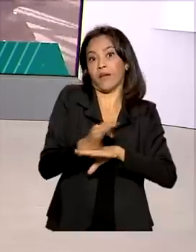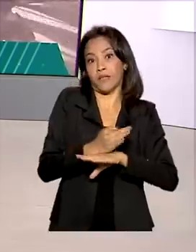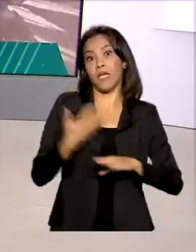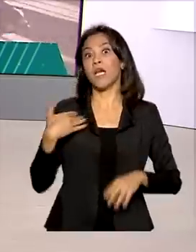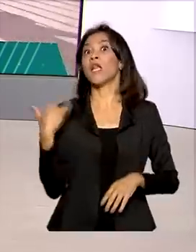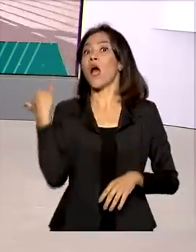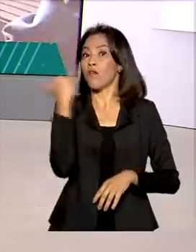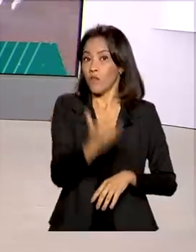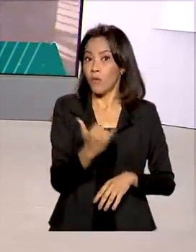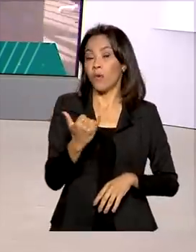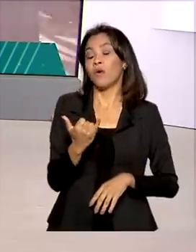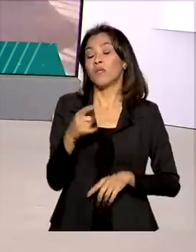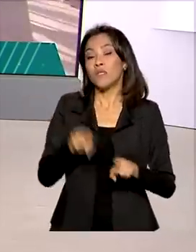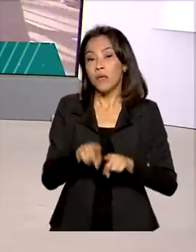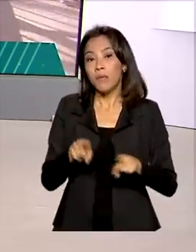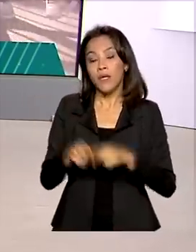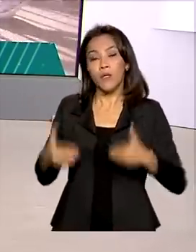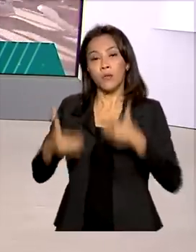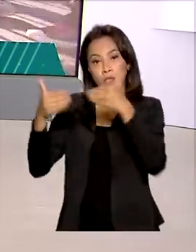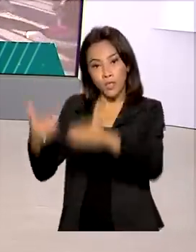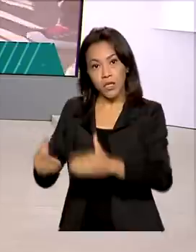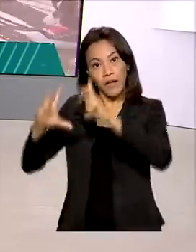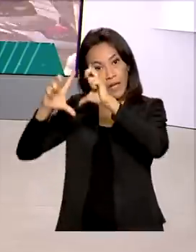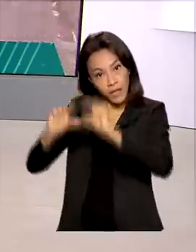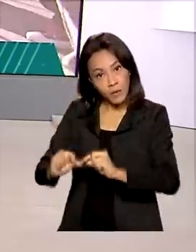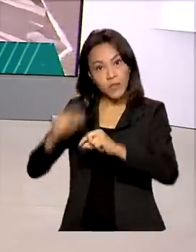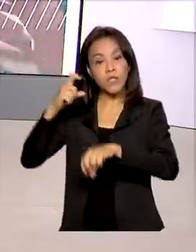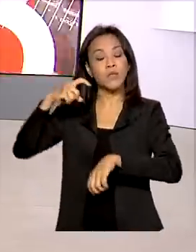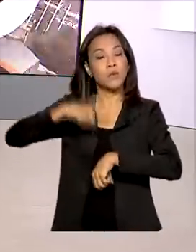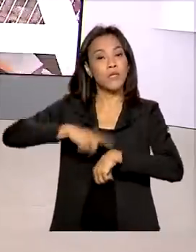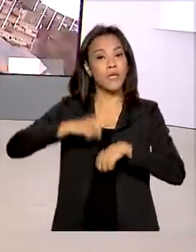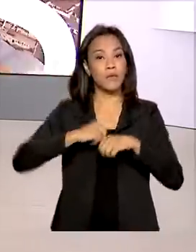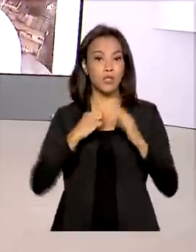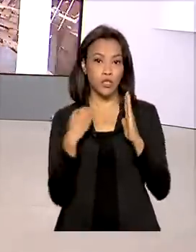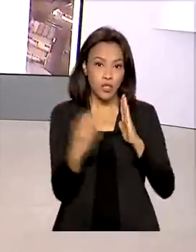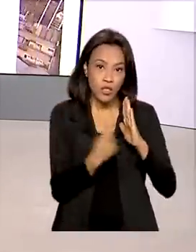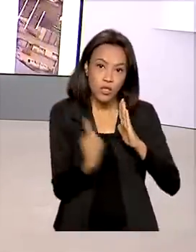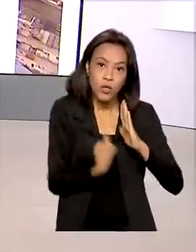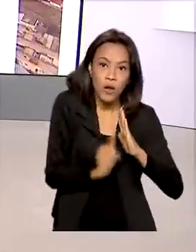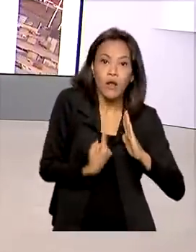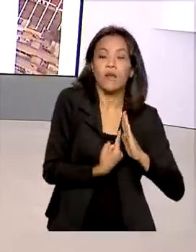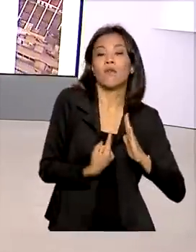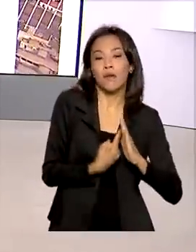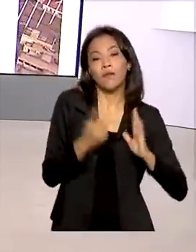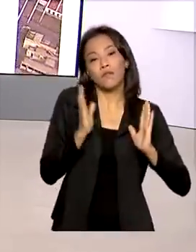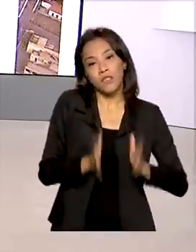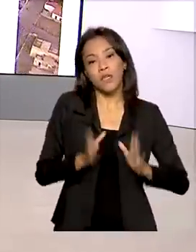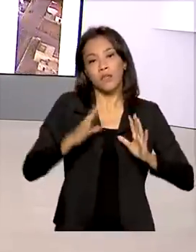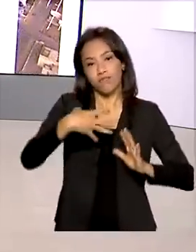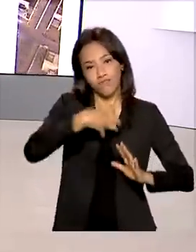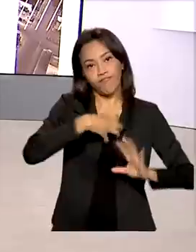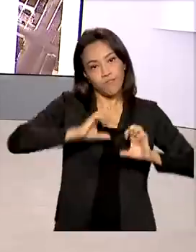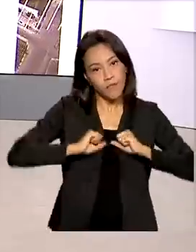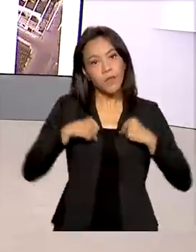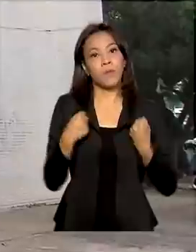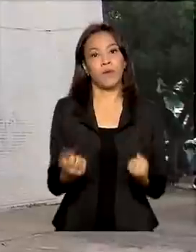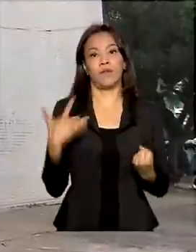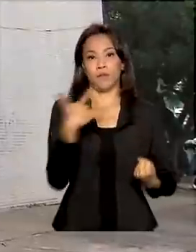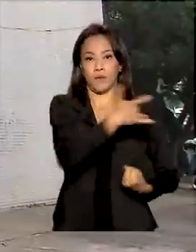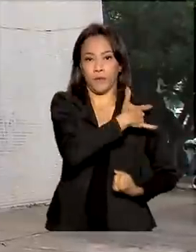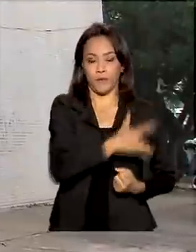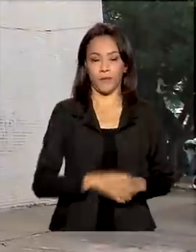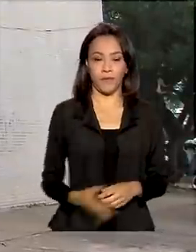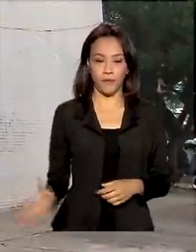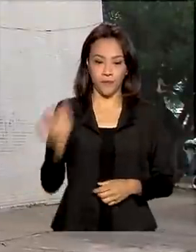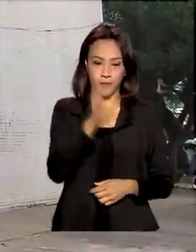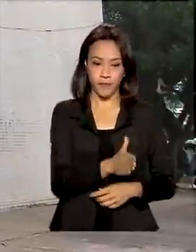Ministério estuda reduzir o tempo de isolamento para os infectados por Covid-19 que já se recuperaram. A